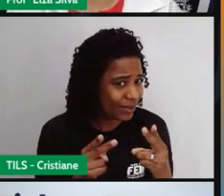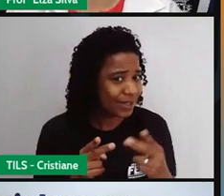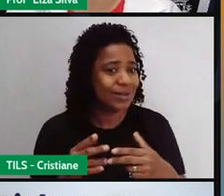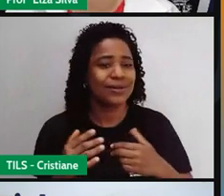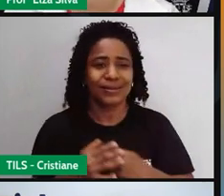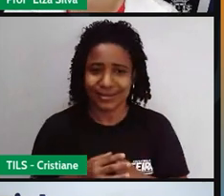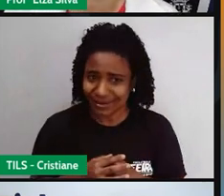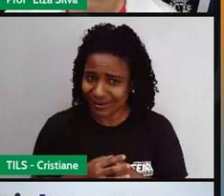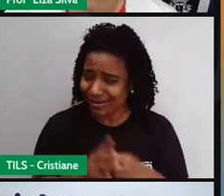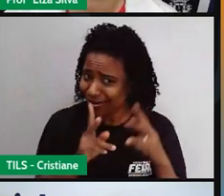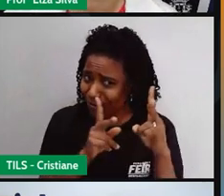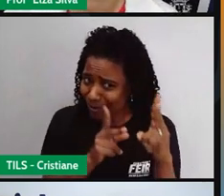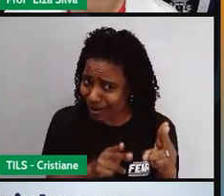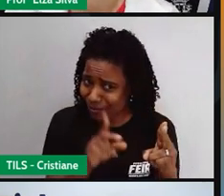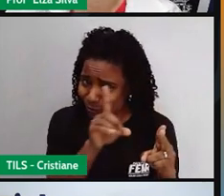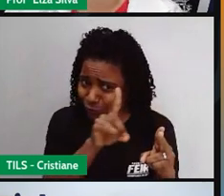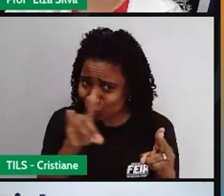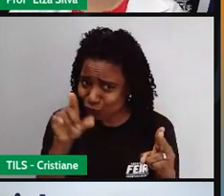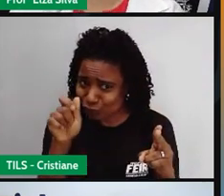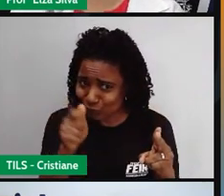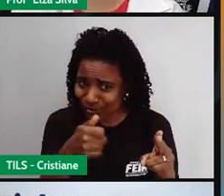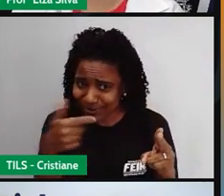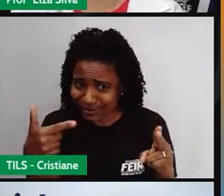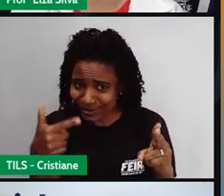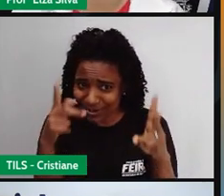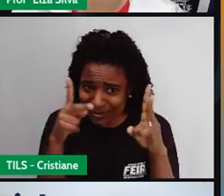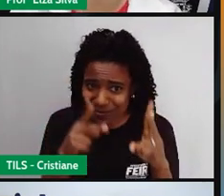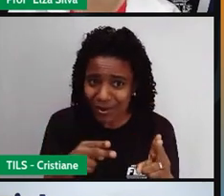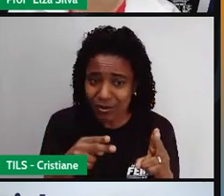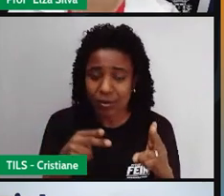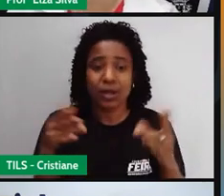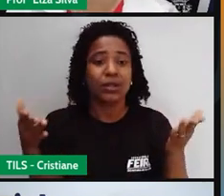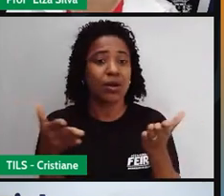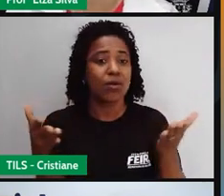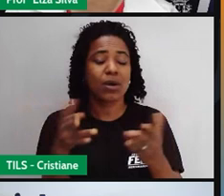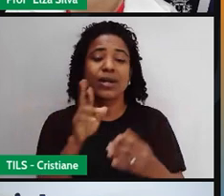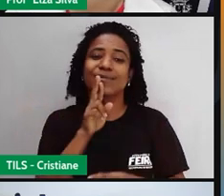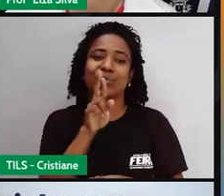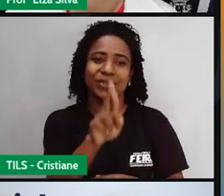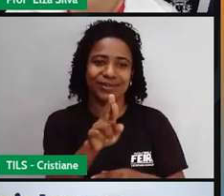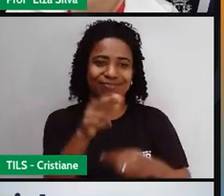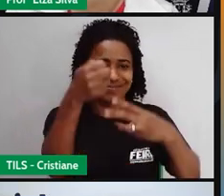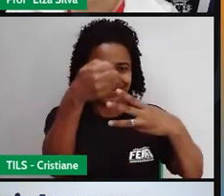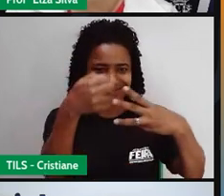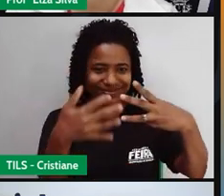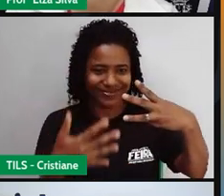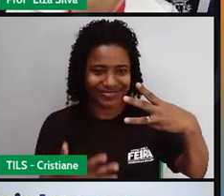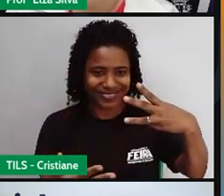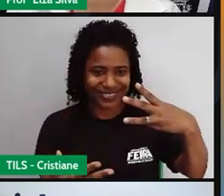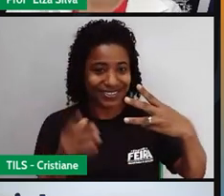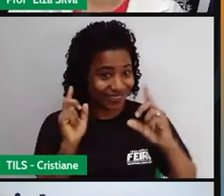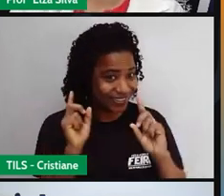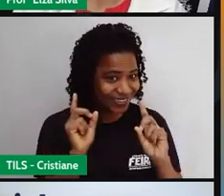que comemoramos no mesmo dia? Então, vamos responder essas perguntas durante a aula de hoje. Ok?